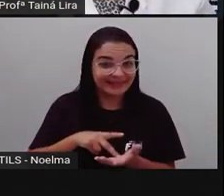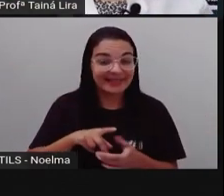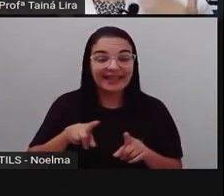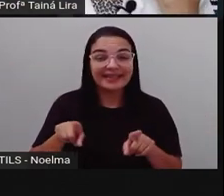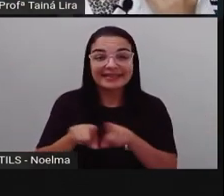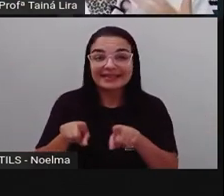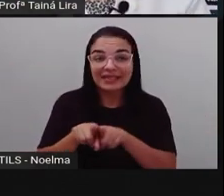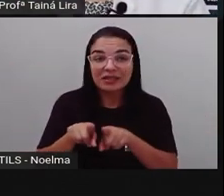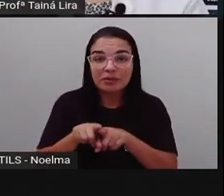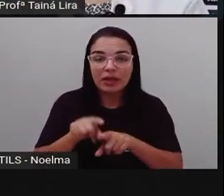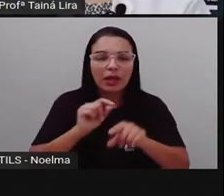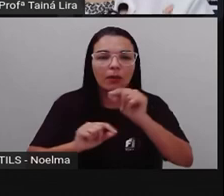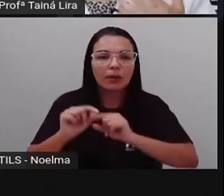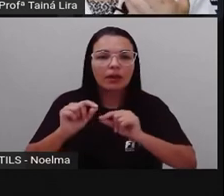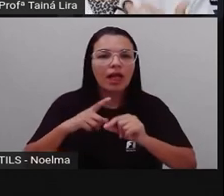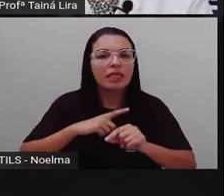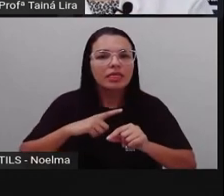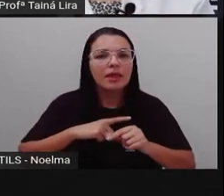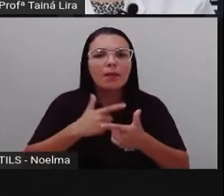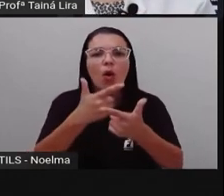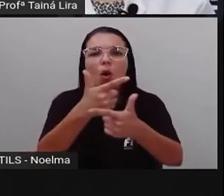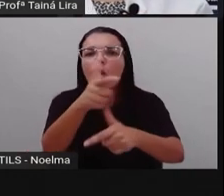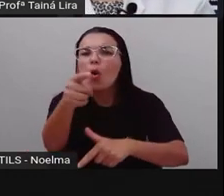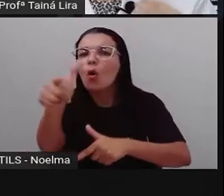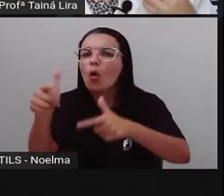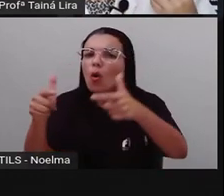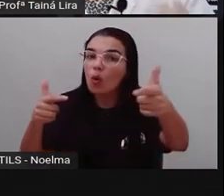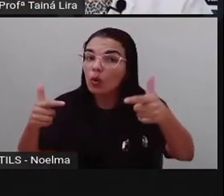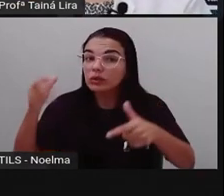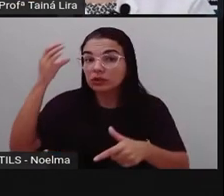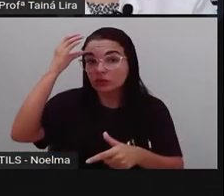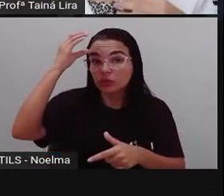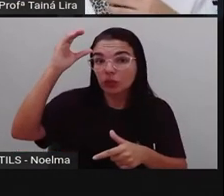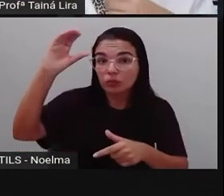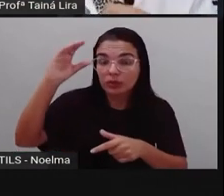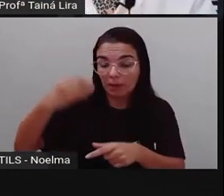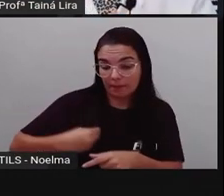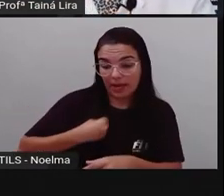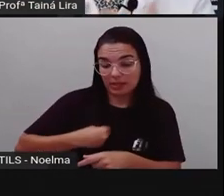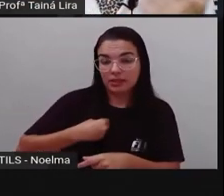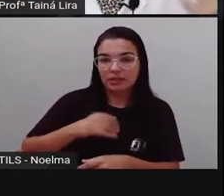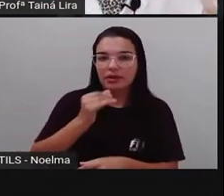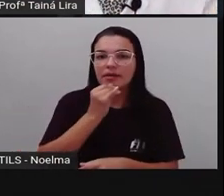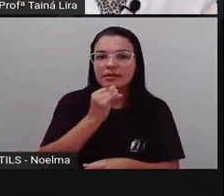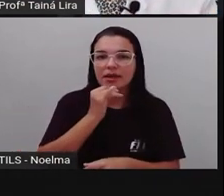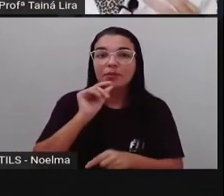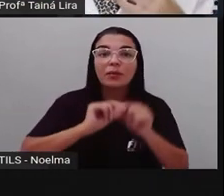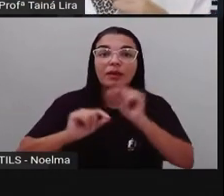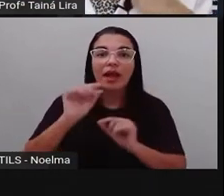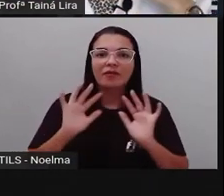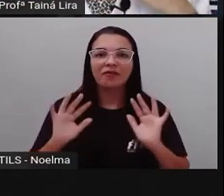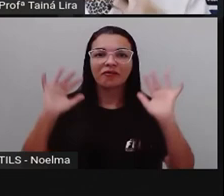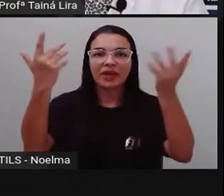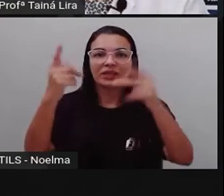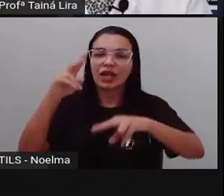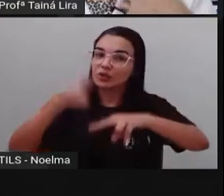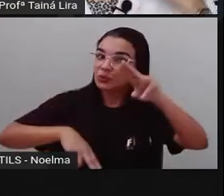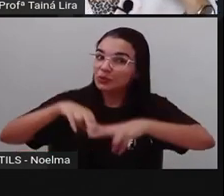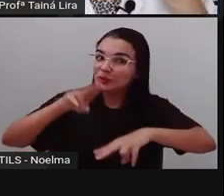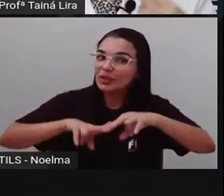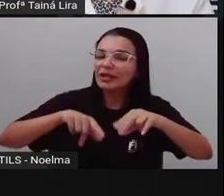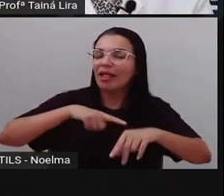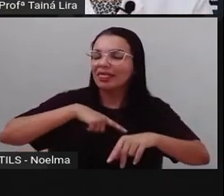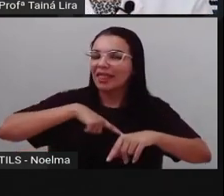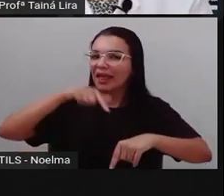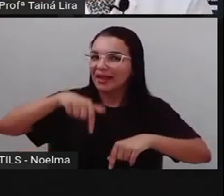além dessa herança africana, nós temos outras heranças aqui também. Por exemplo, a festa junina, que é muito forte, que nós